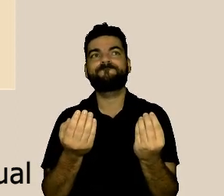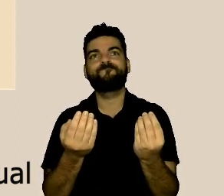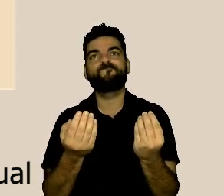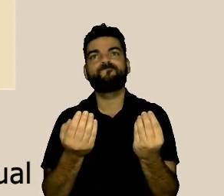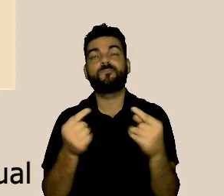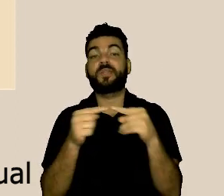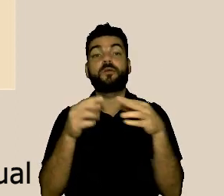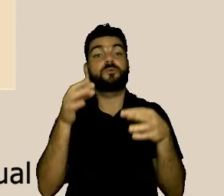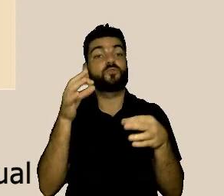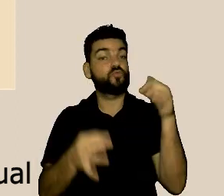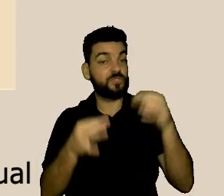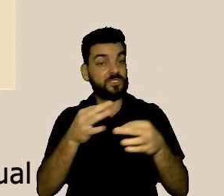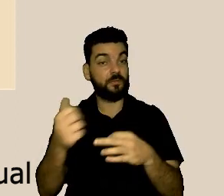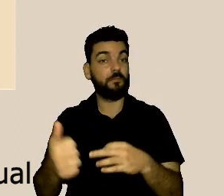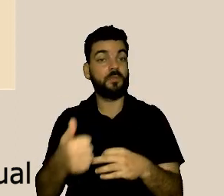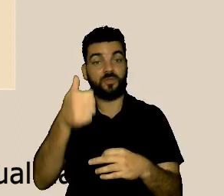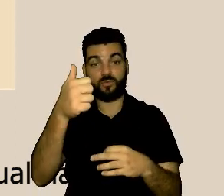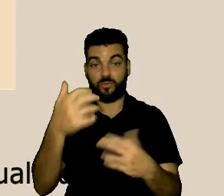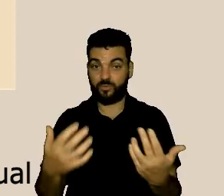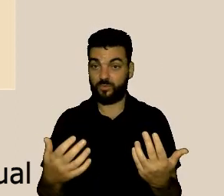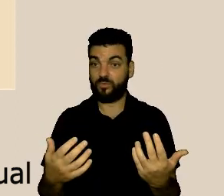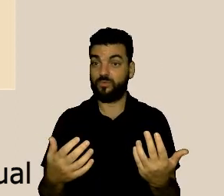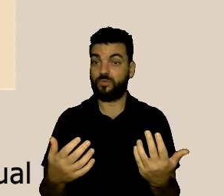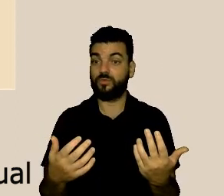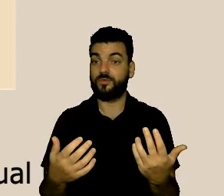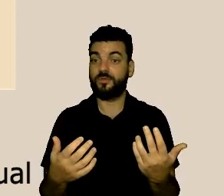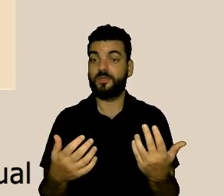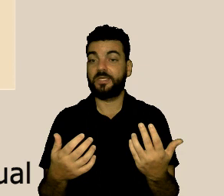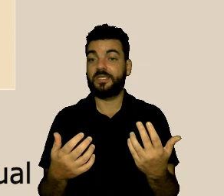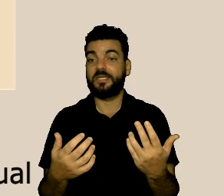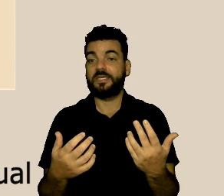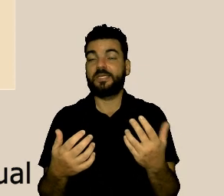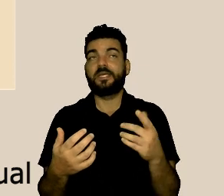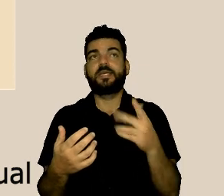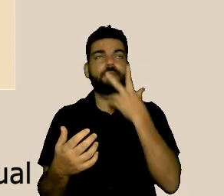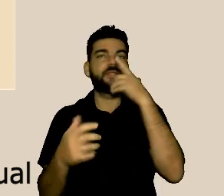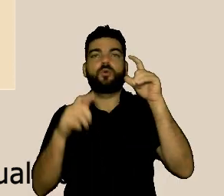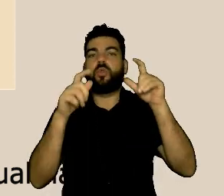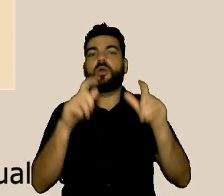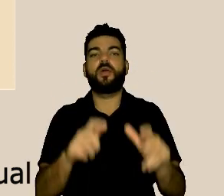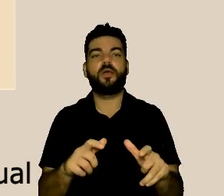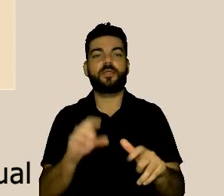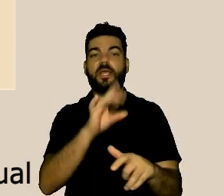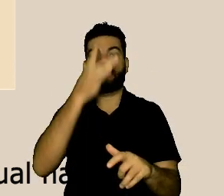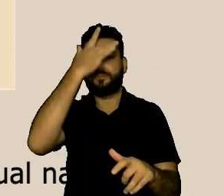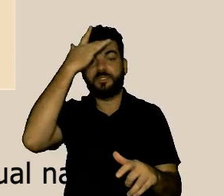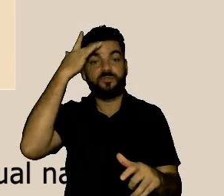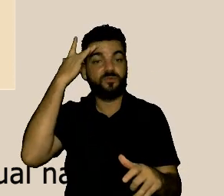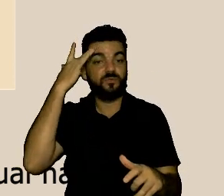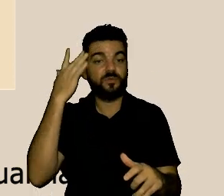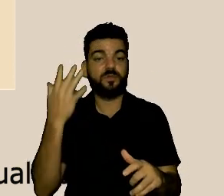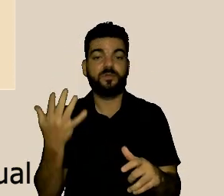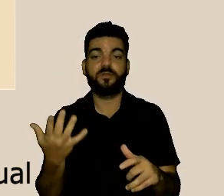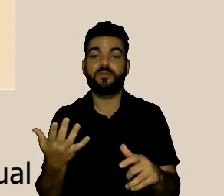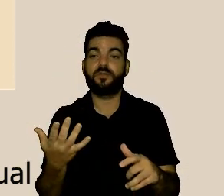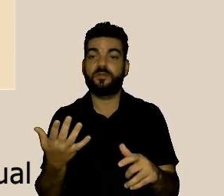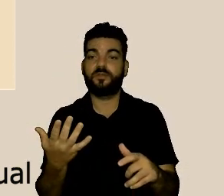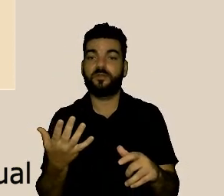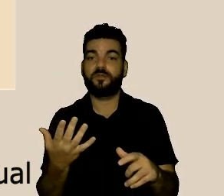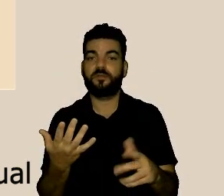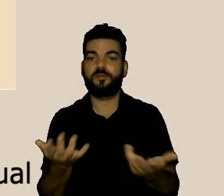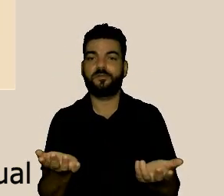justiça melhor mesmo que de um lugar onde as pessoas possam